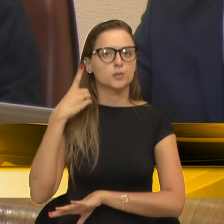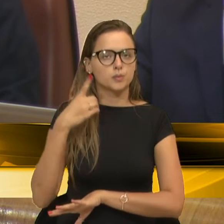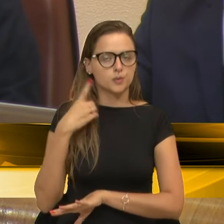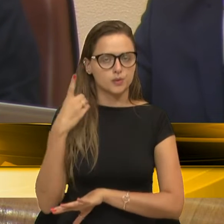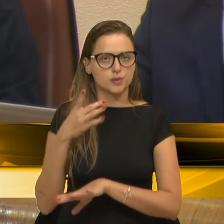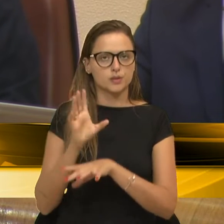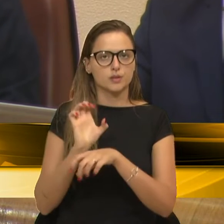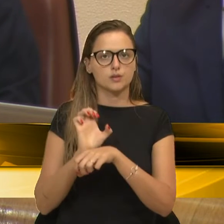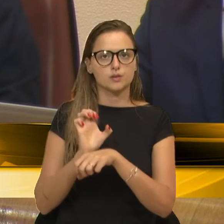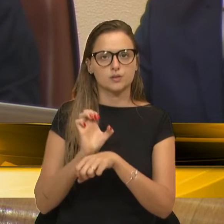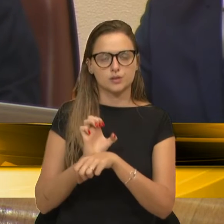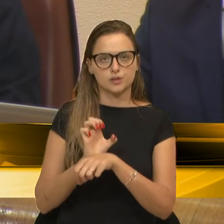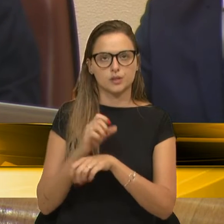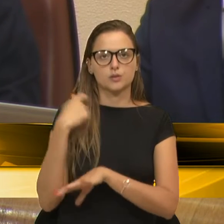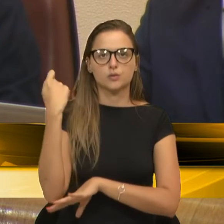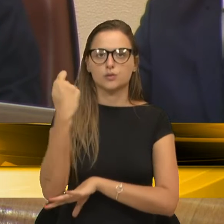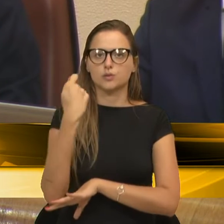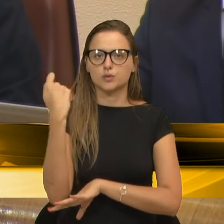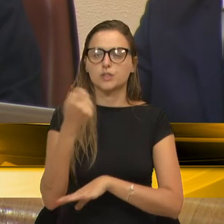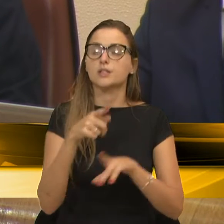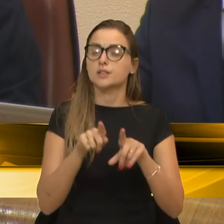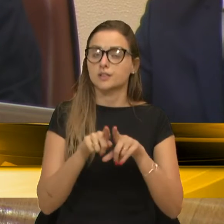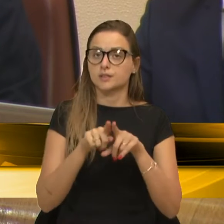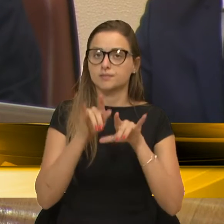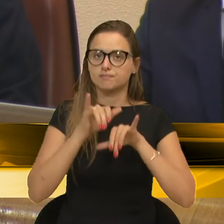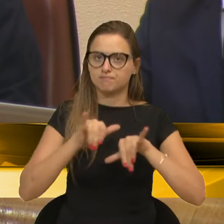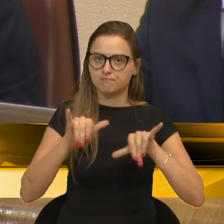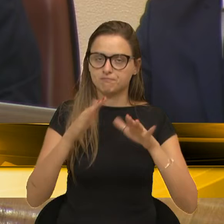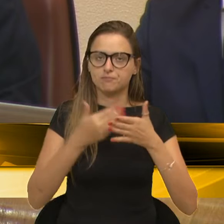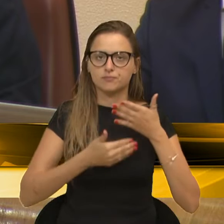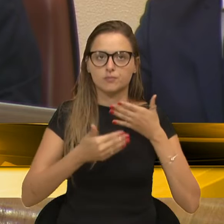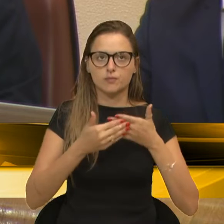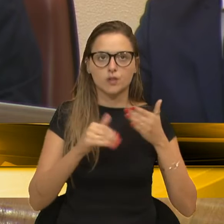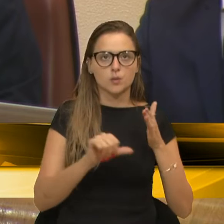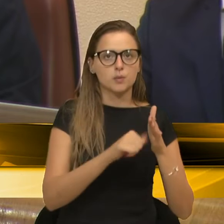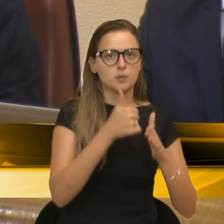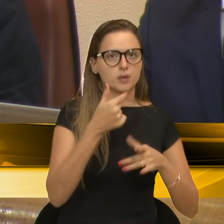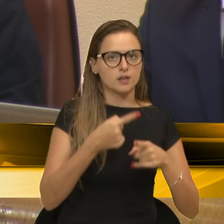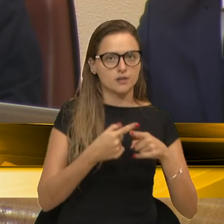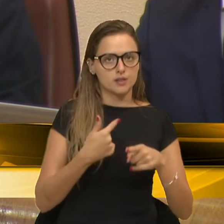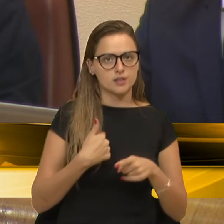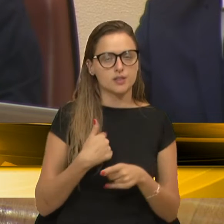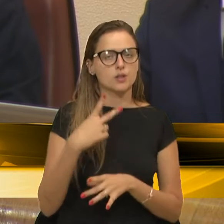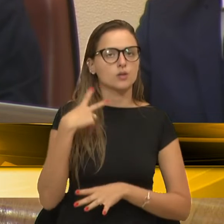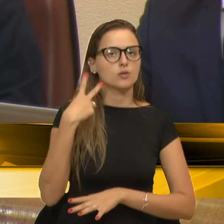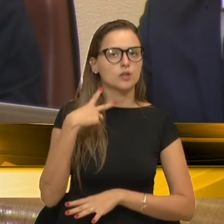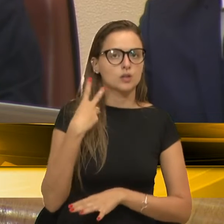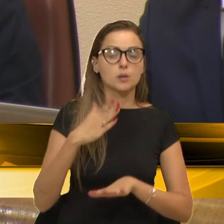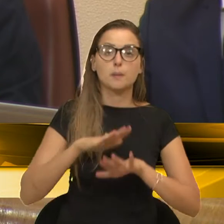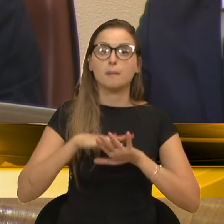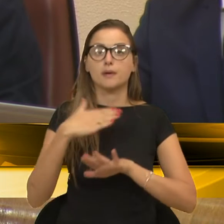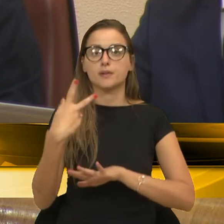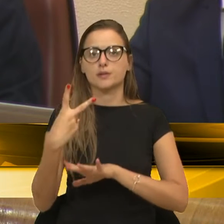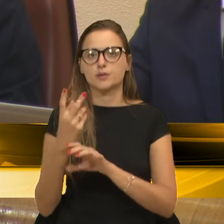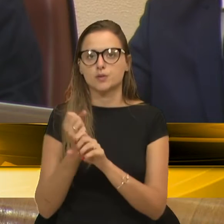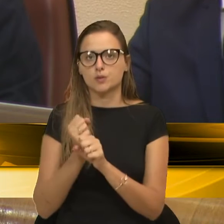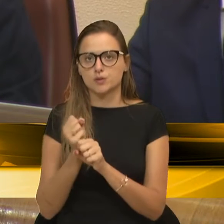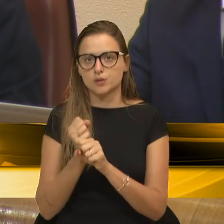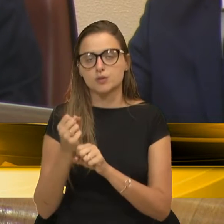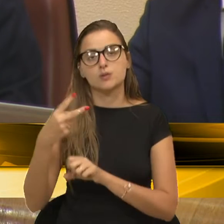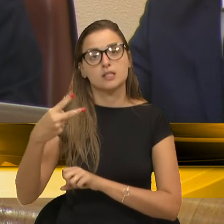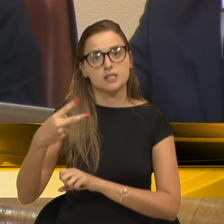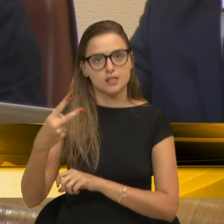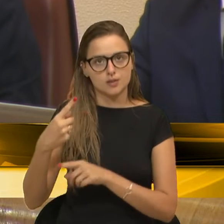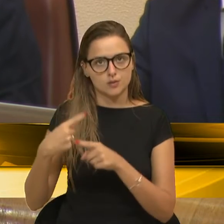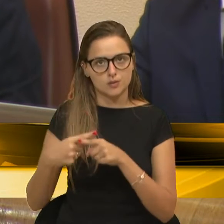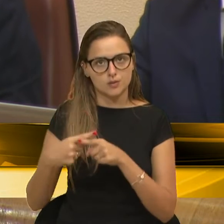Grande do Sul. Importante ressaltar que, durante todo o meu primeiro mandato de vereador, mais estes dois anos do segundo mandato,